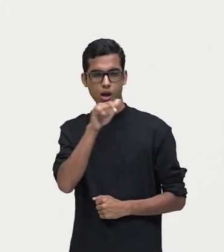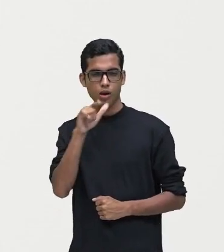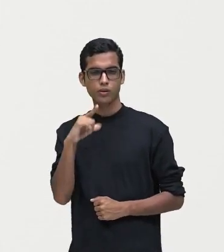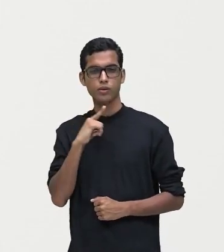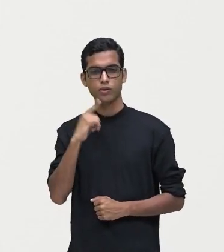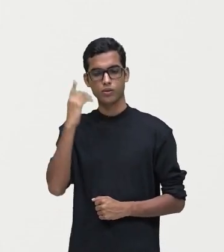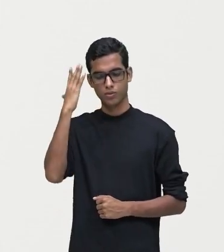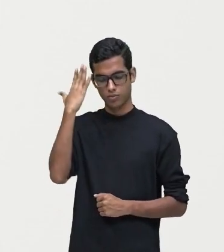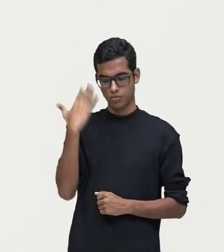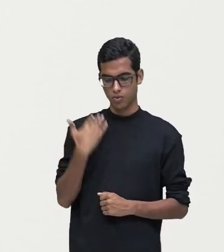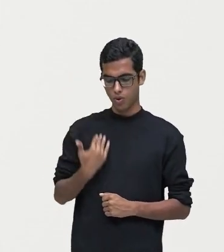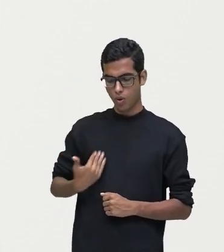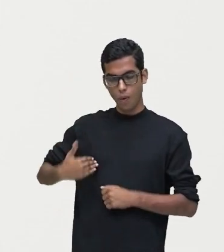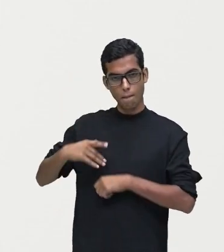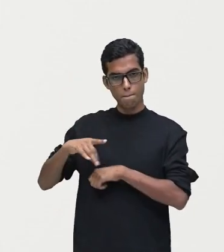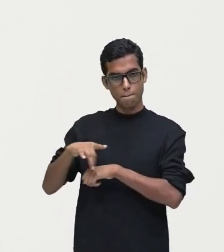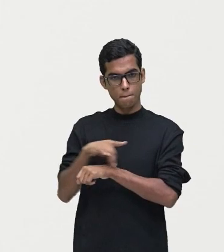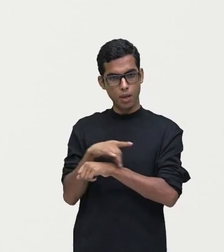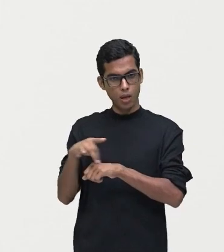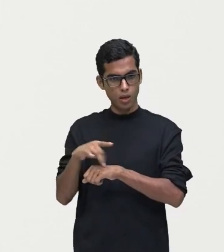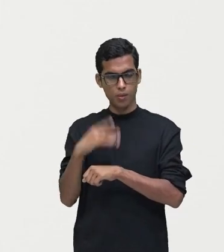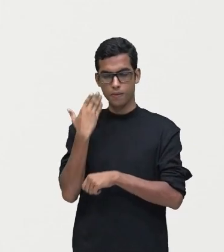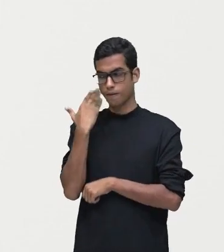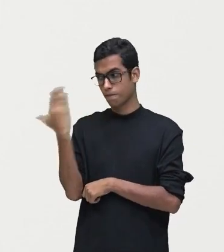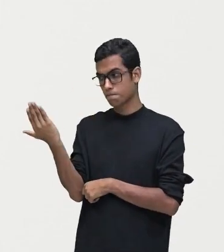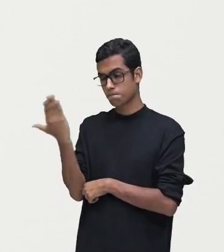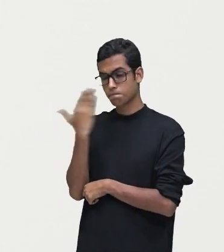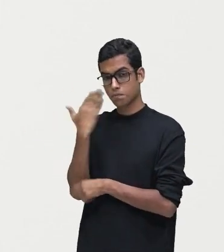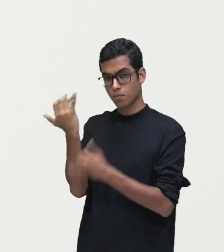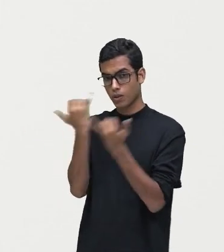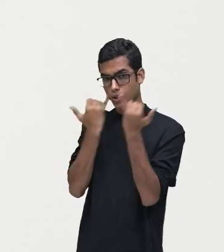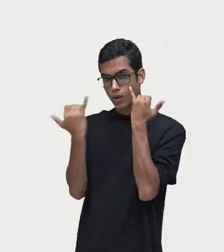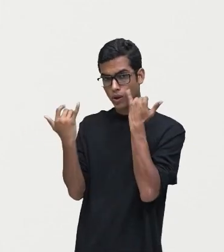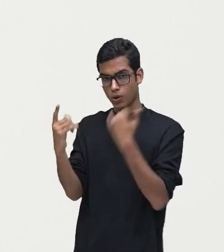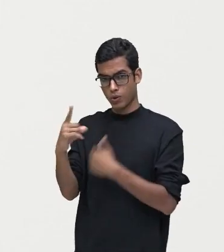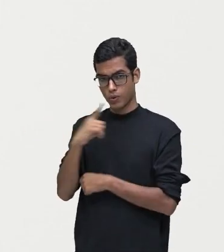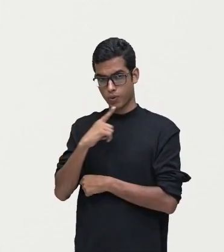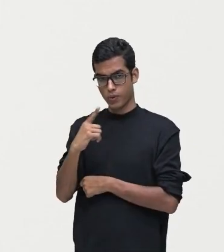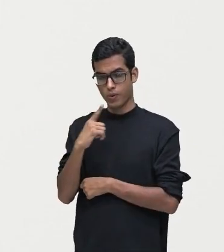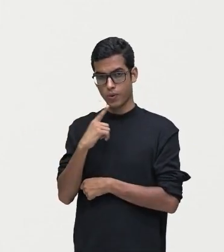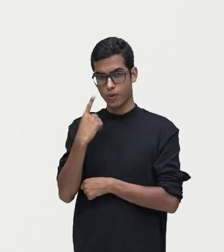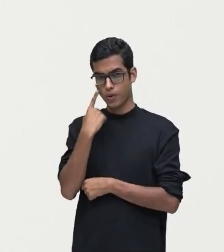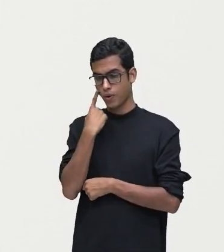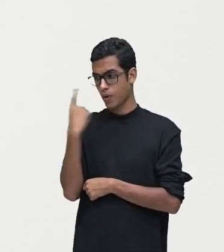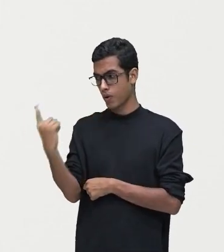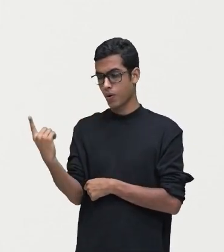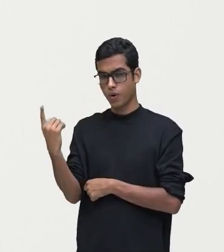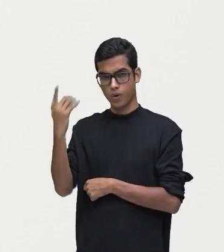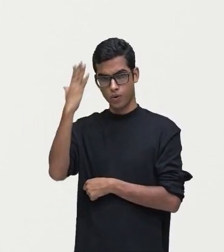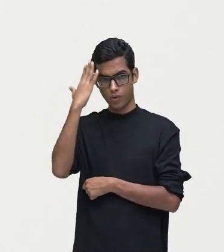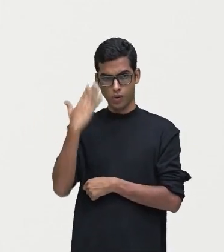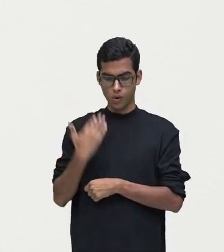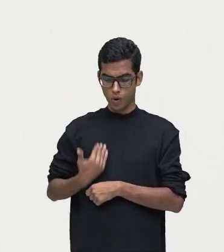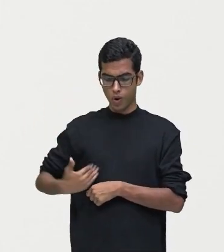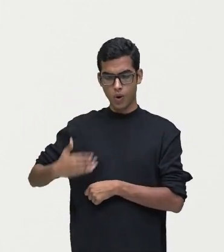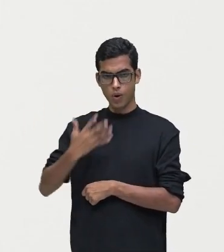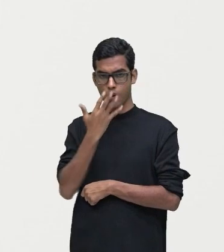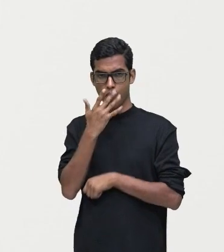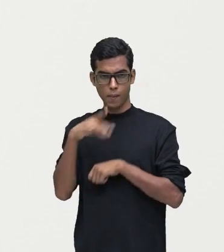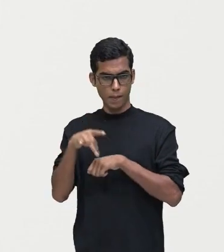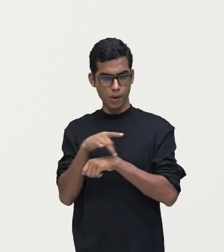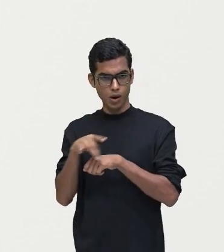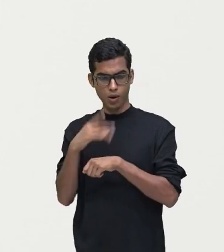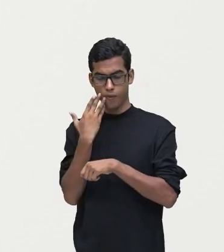cabelos negros. Observem que essa informação. Tinha os cabelos negros.